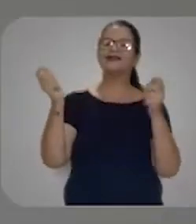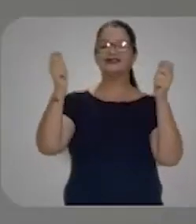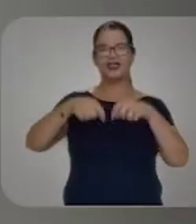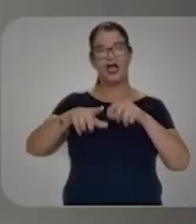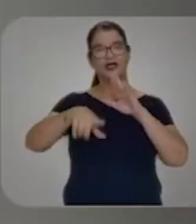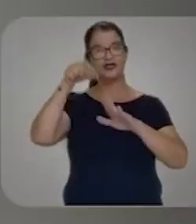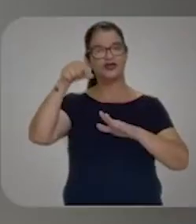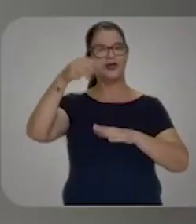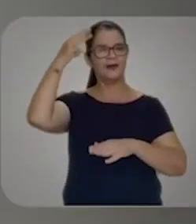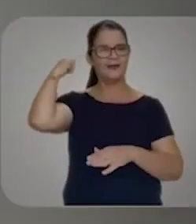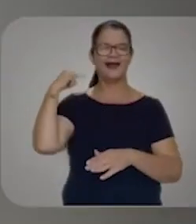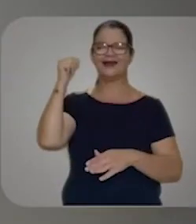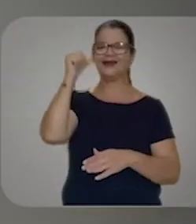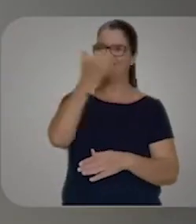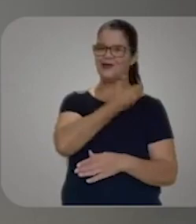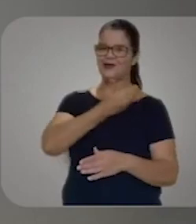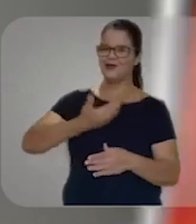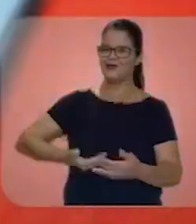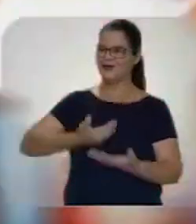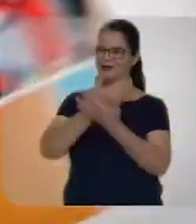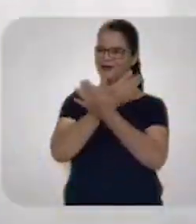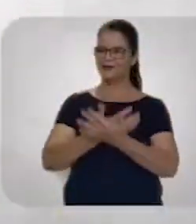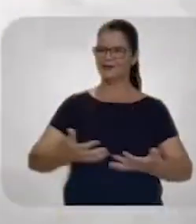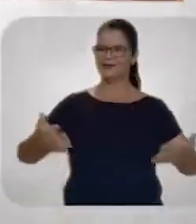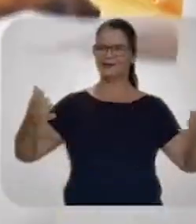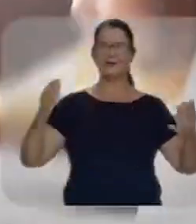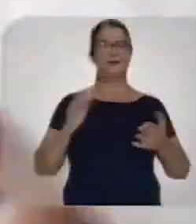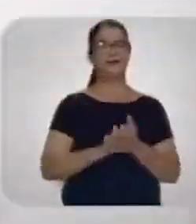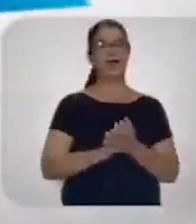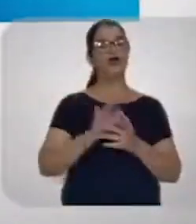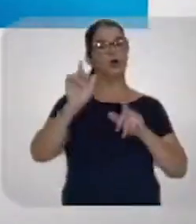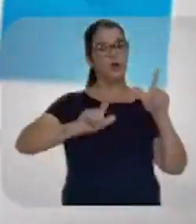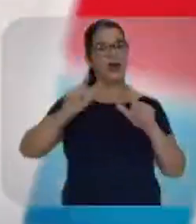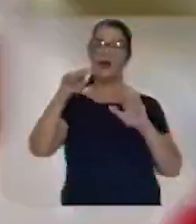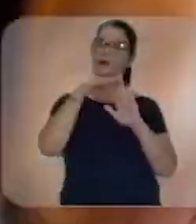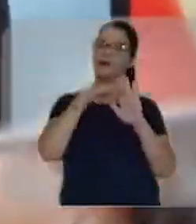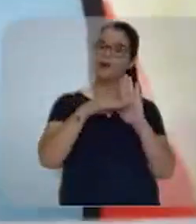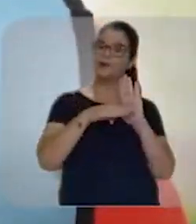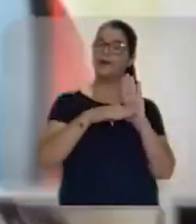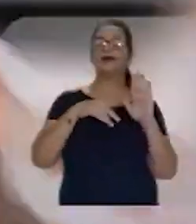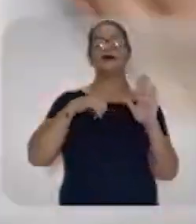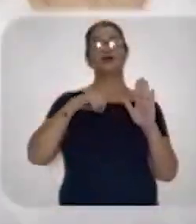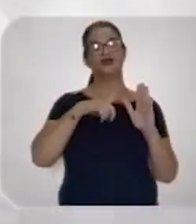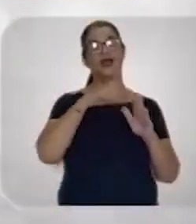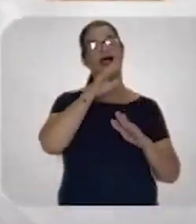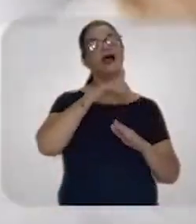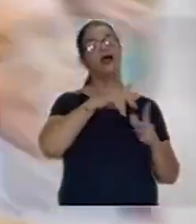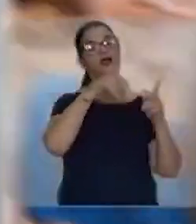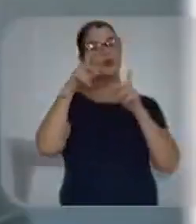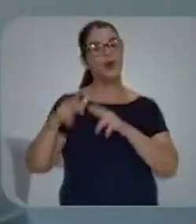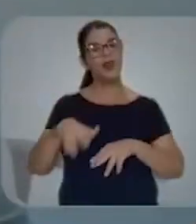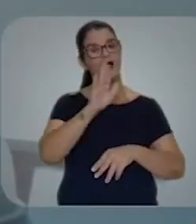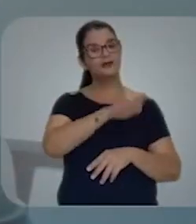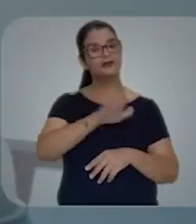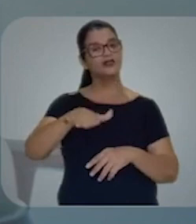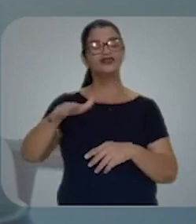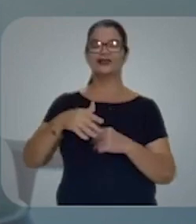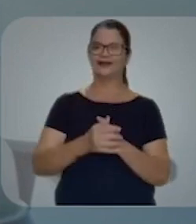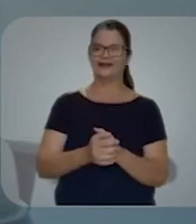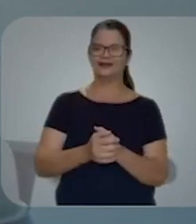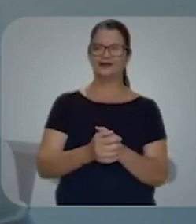Vamos escolher Marília Arraes Governadora. No ar, o programa de quem está do lado das crianças.